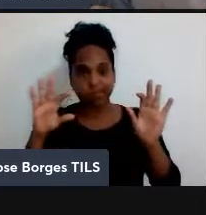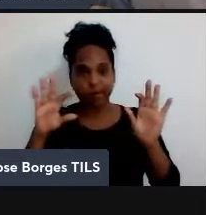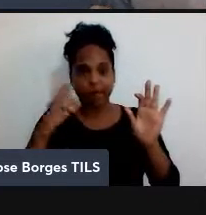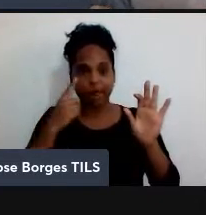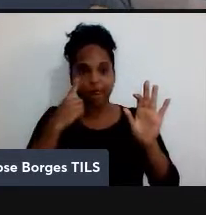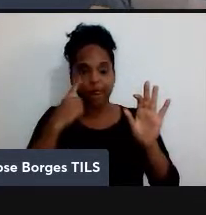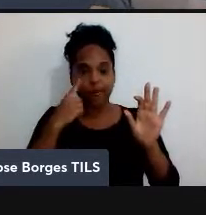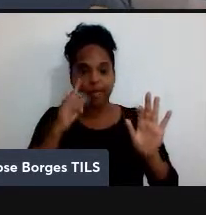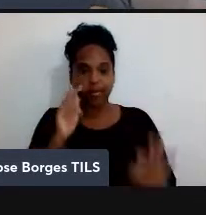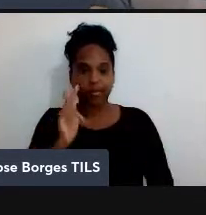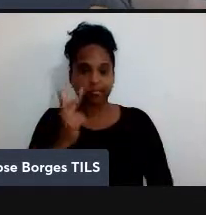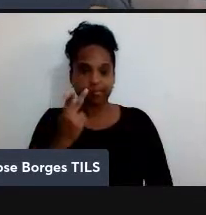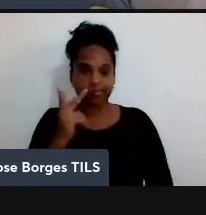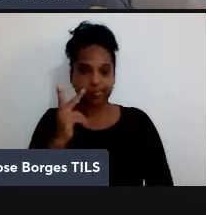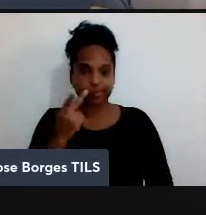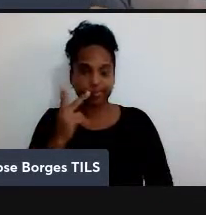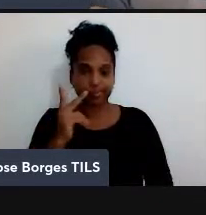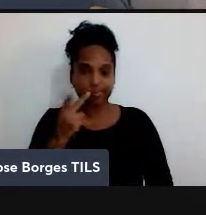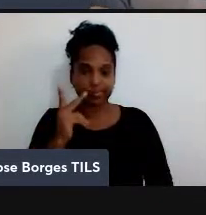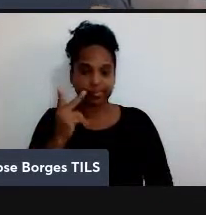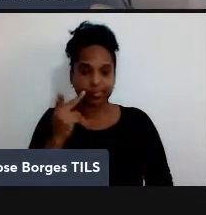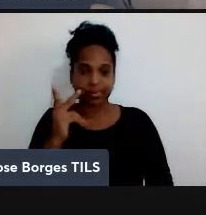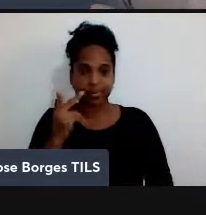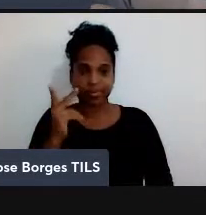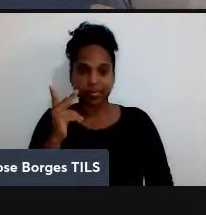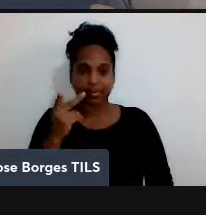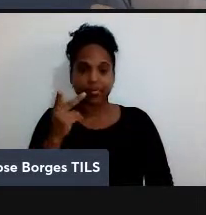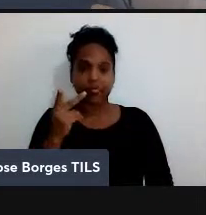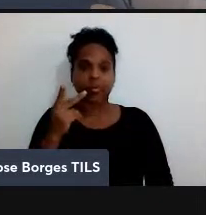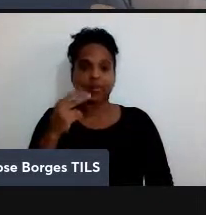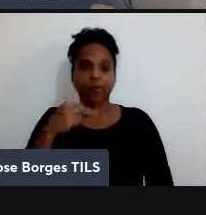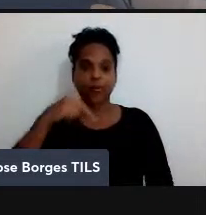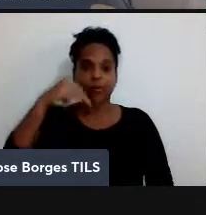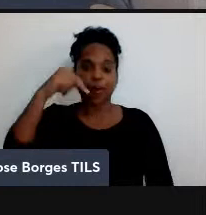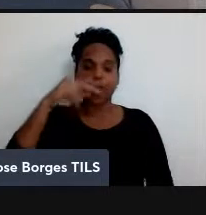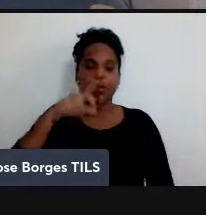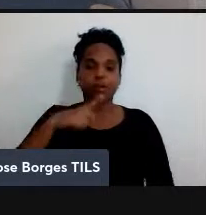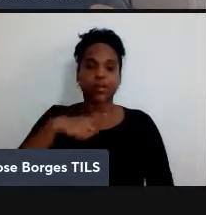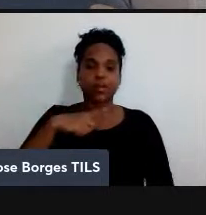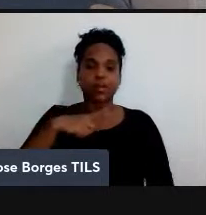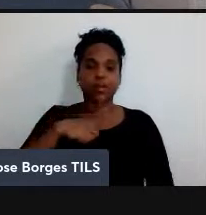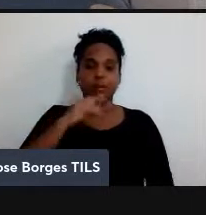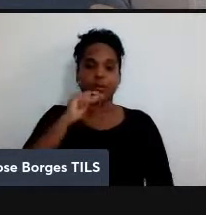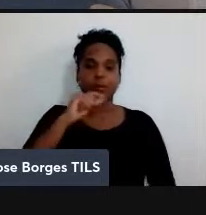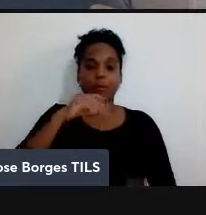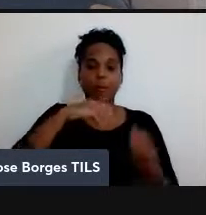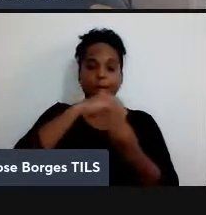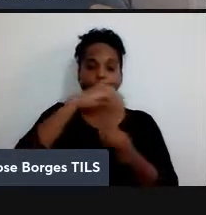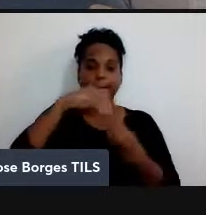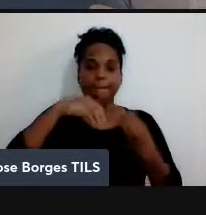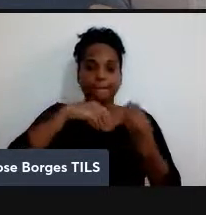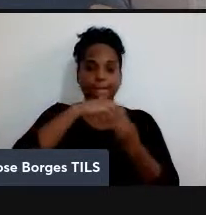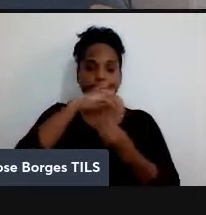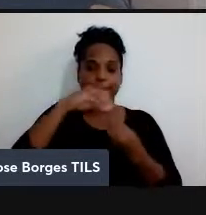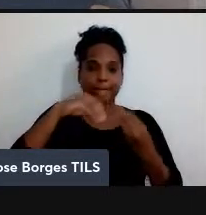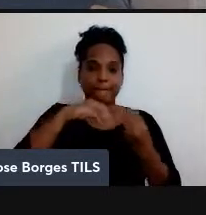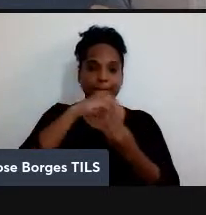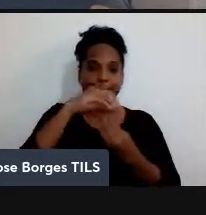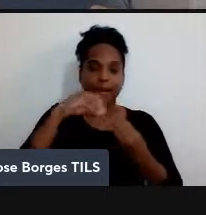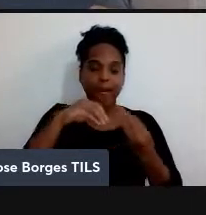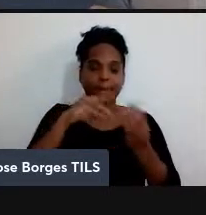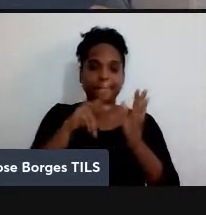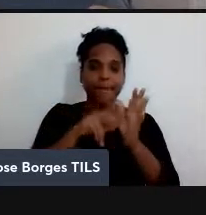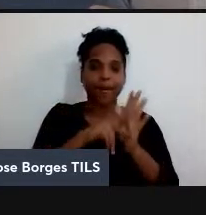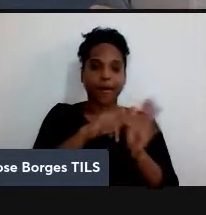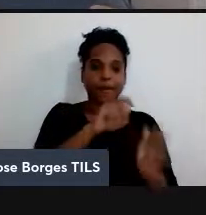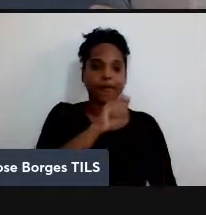Hadamard e essa outra porta lógica que a gente chama de uma cenote, ela gera emaranhamento entre Alice e Bob. Então, ela vai gerar esse